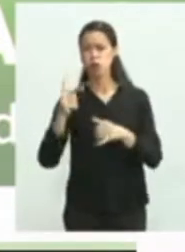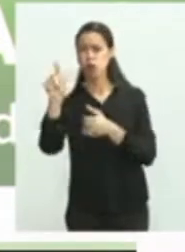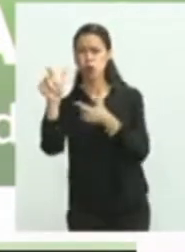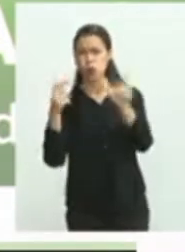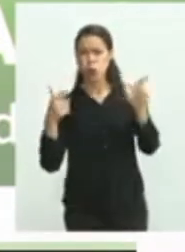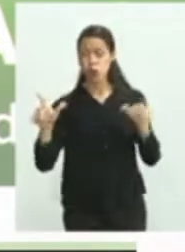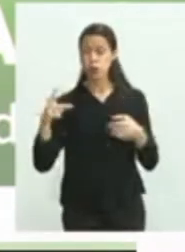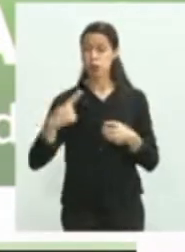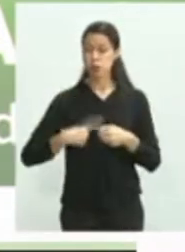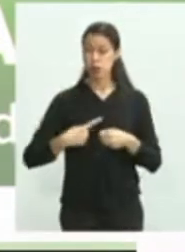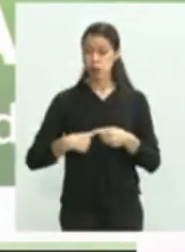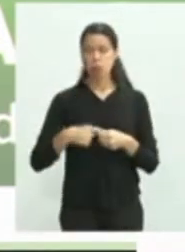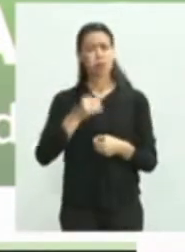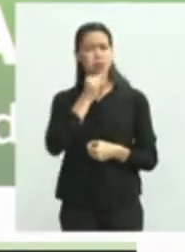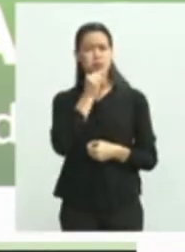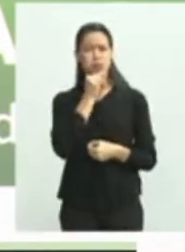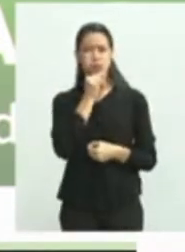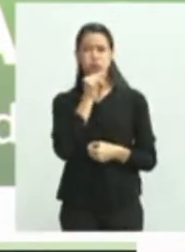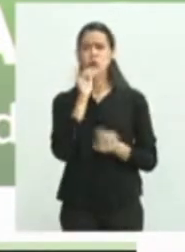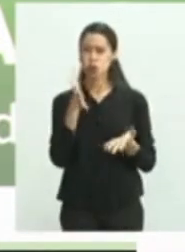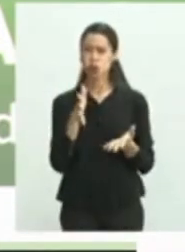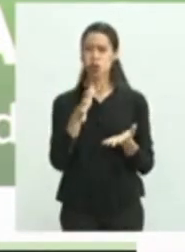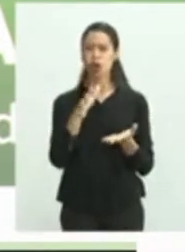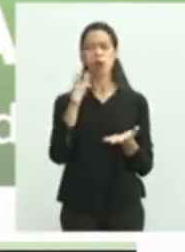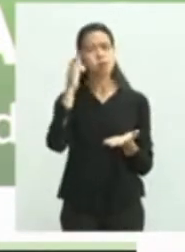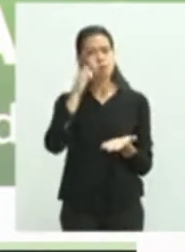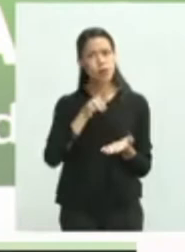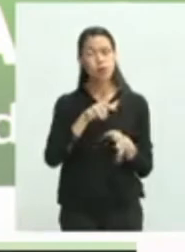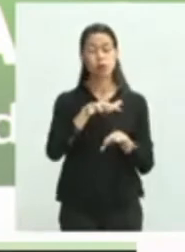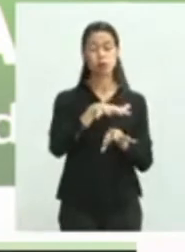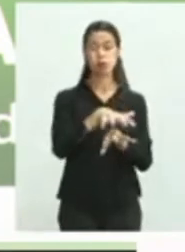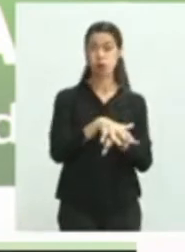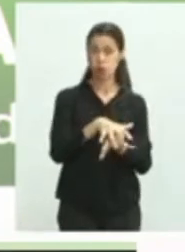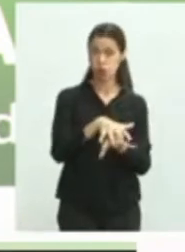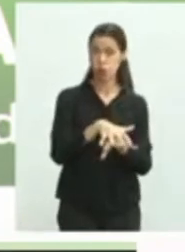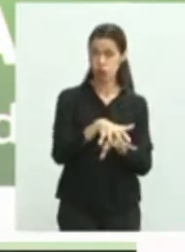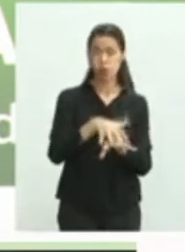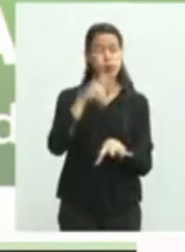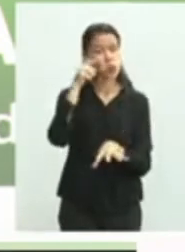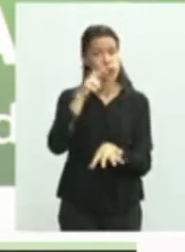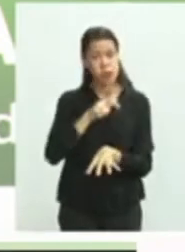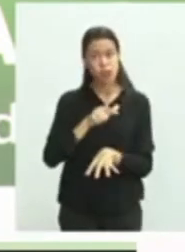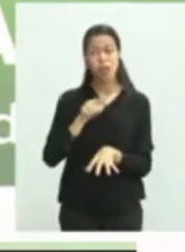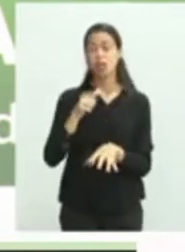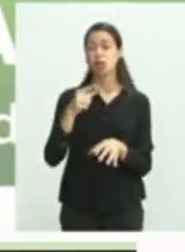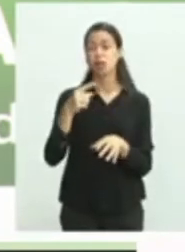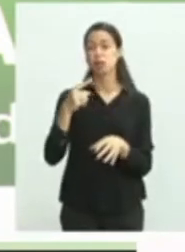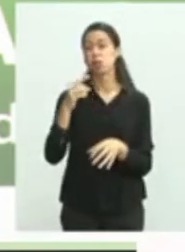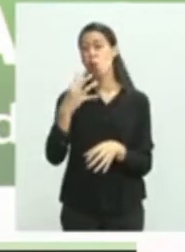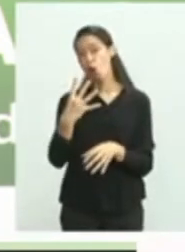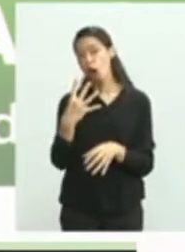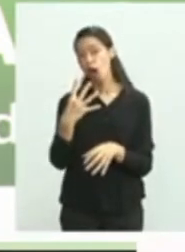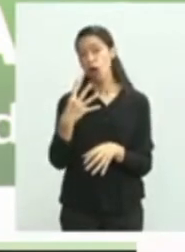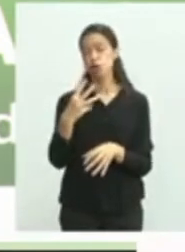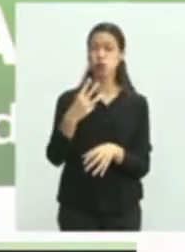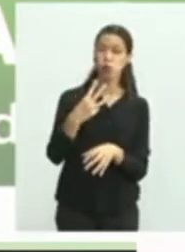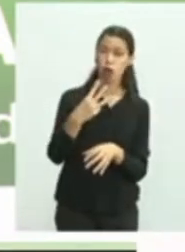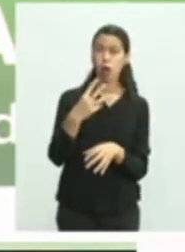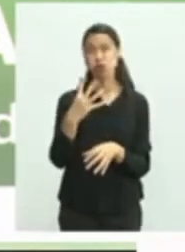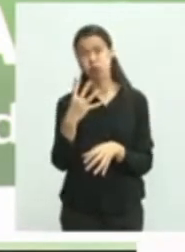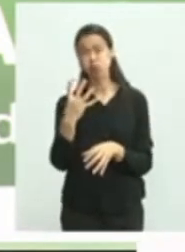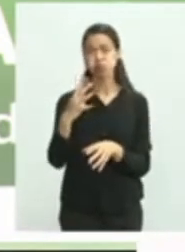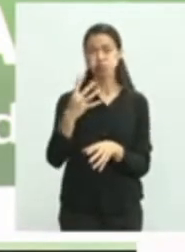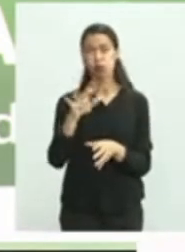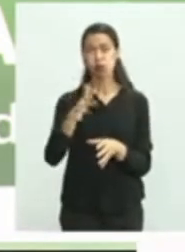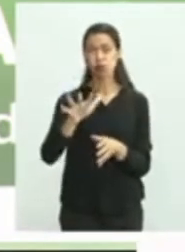adesão, como o município de Cidrolândia, de três para quatro leitos, e a possibilidade de colocarmos leitos no município